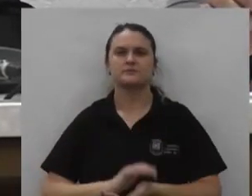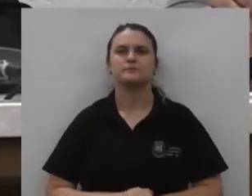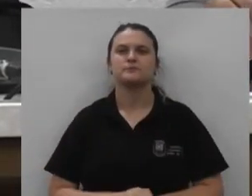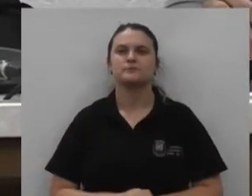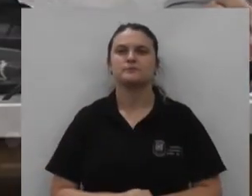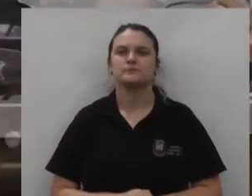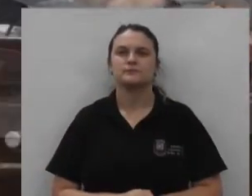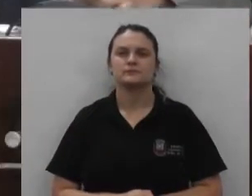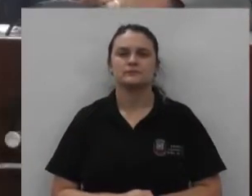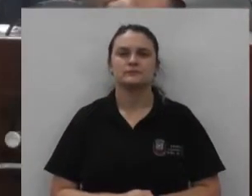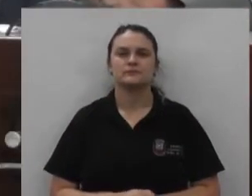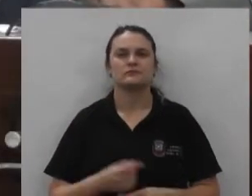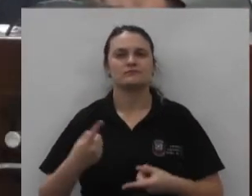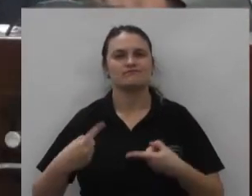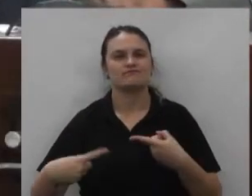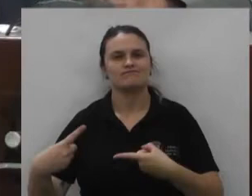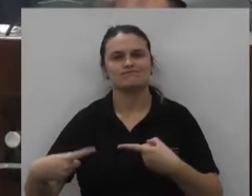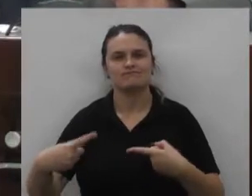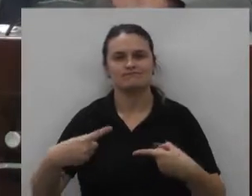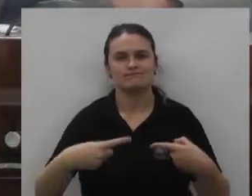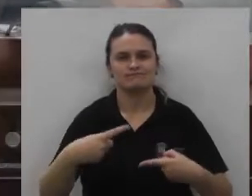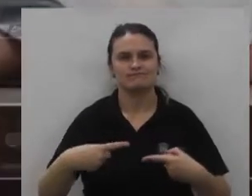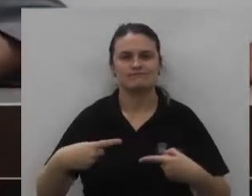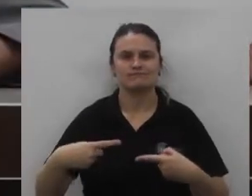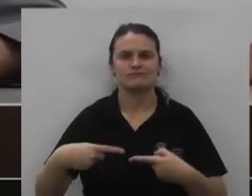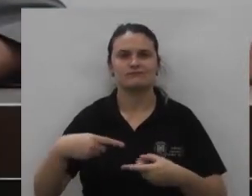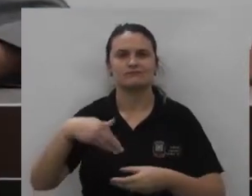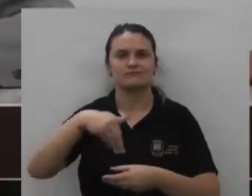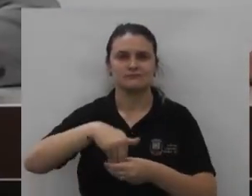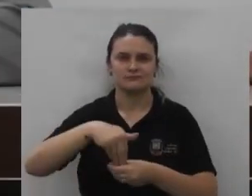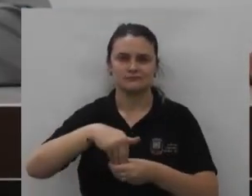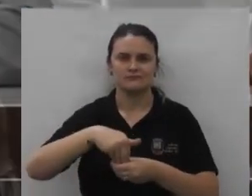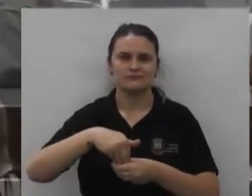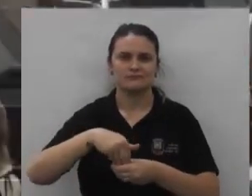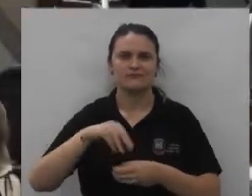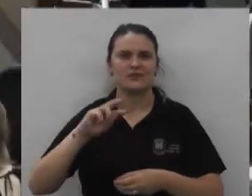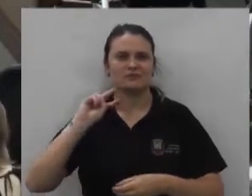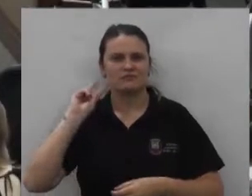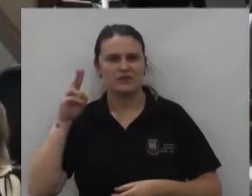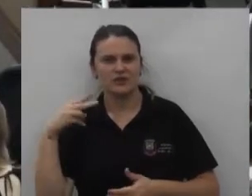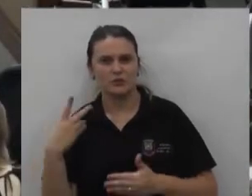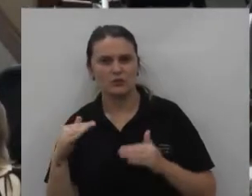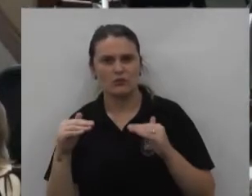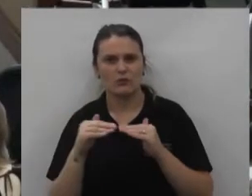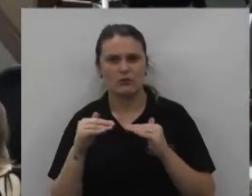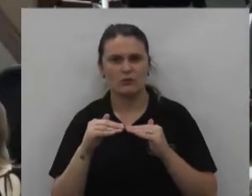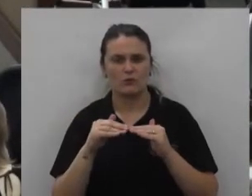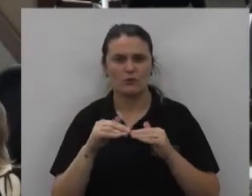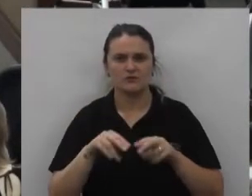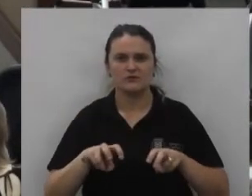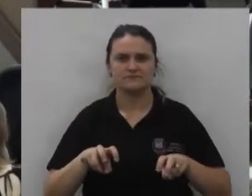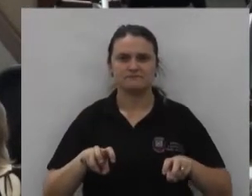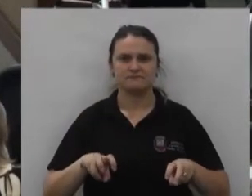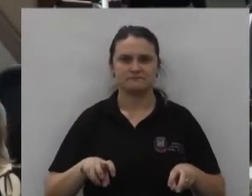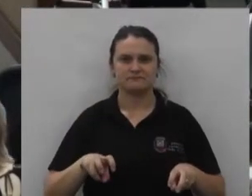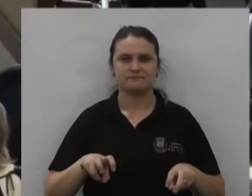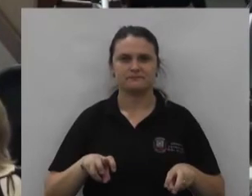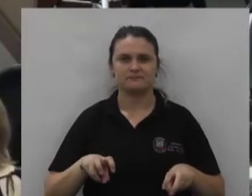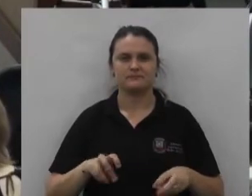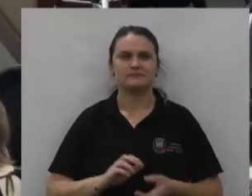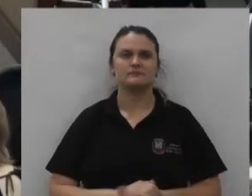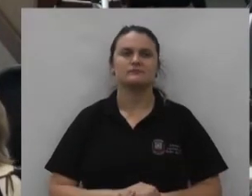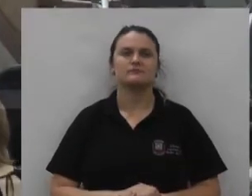é o parecer em discussão em votação senhores vereadores que aprovam permaneça como estão